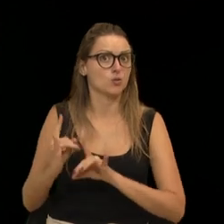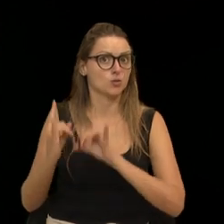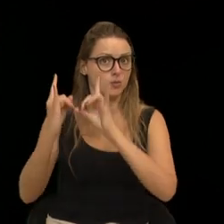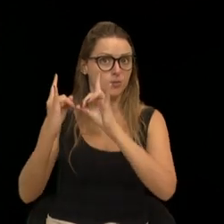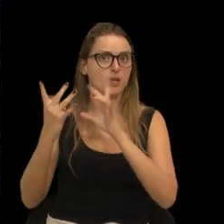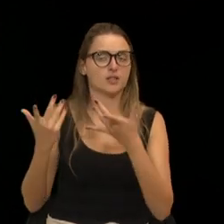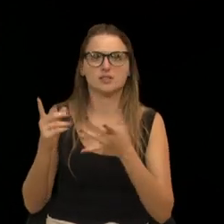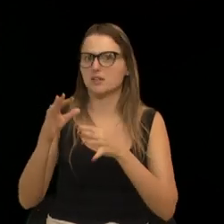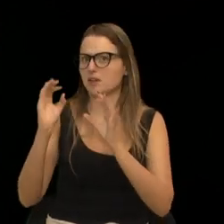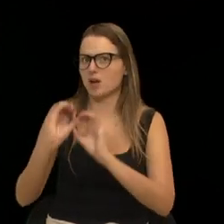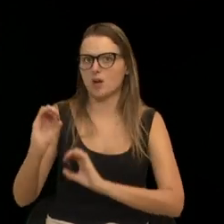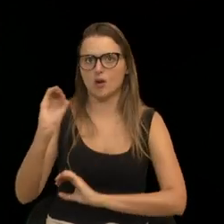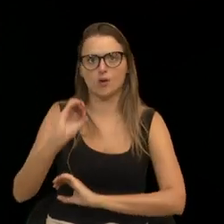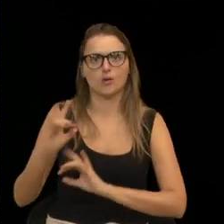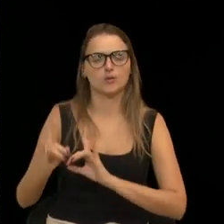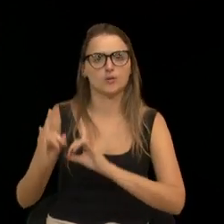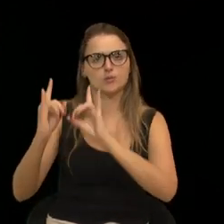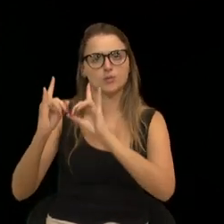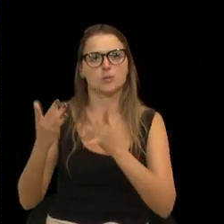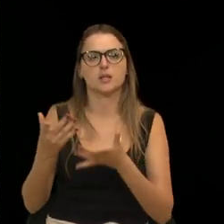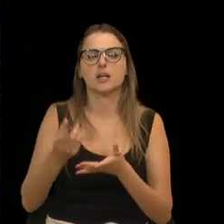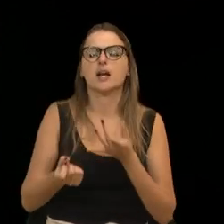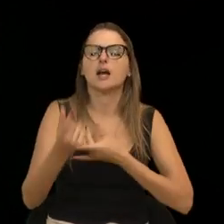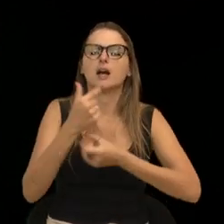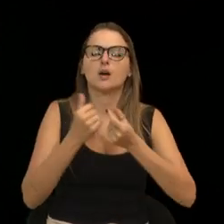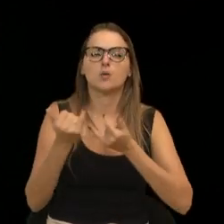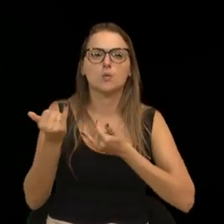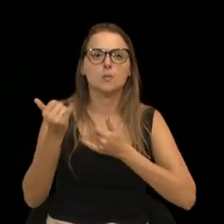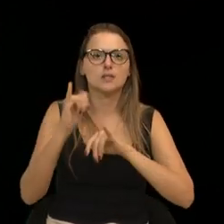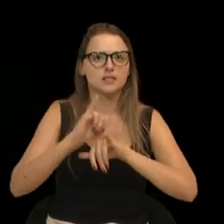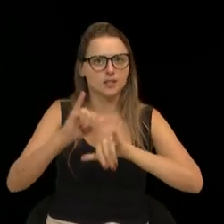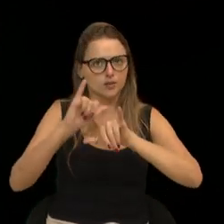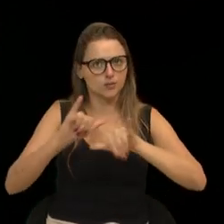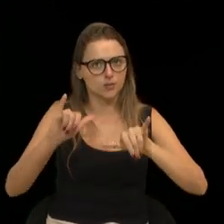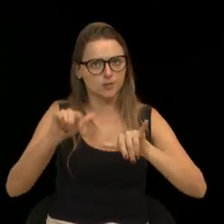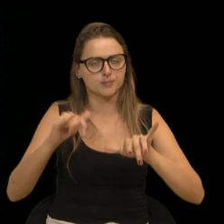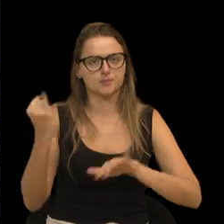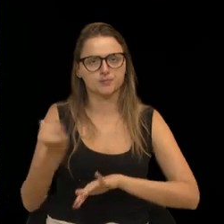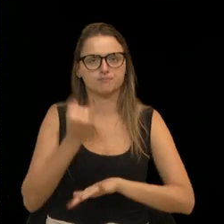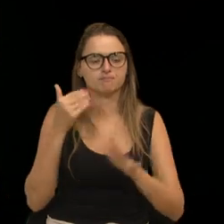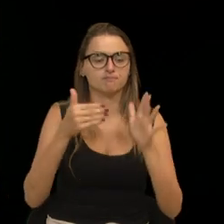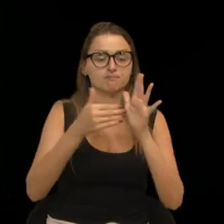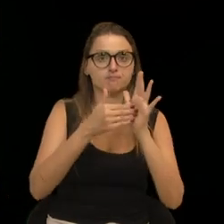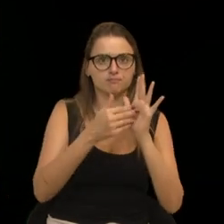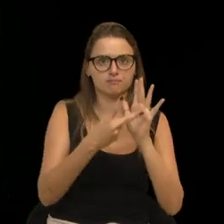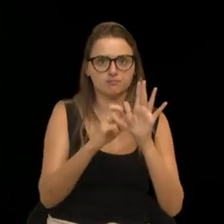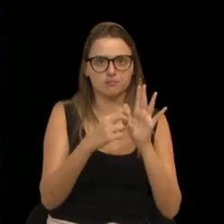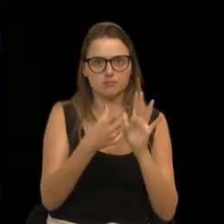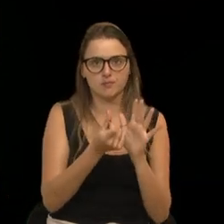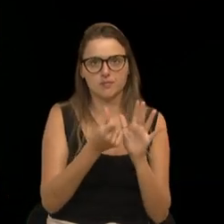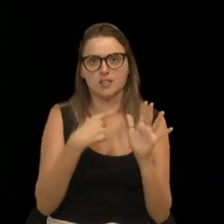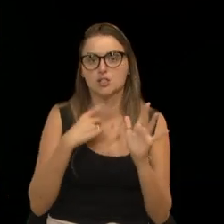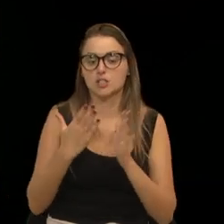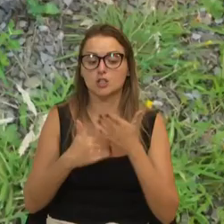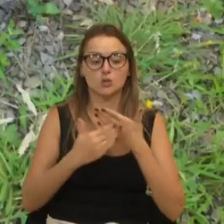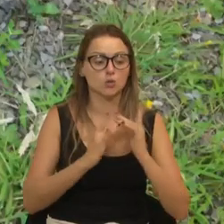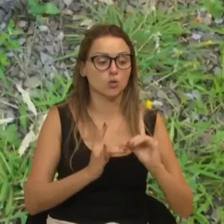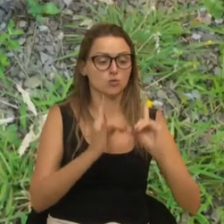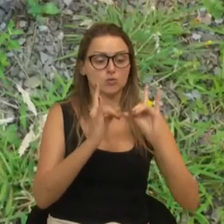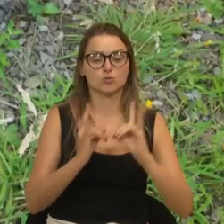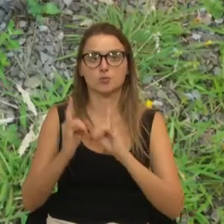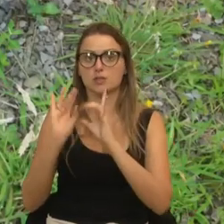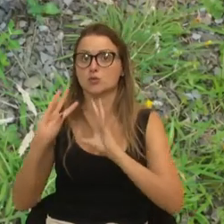estava em perfeitas condições. Alguns dados são bem importantes nós entendermos que até 2016 nós tínhamos todos os módulos ocupados.